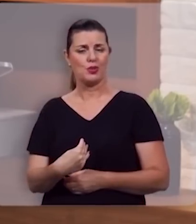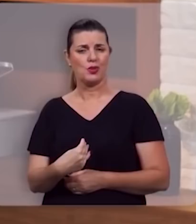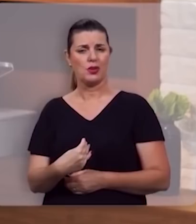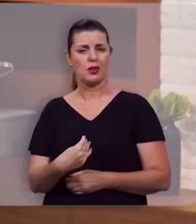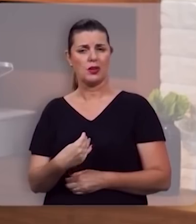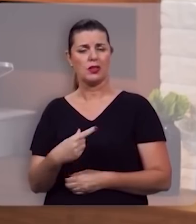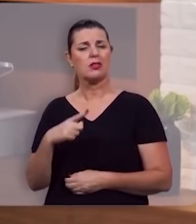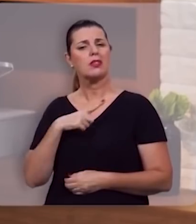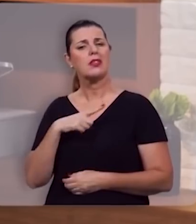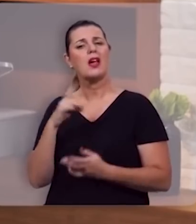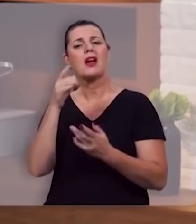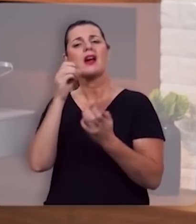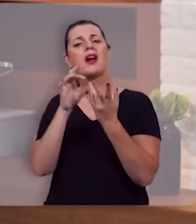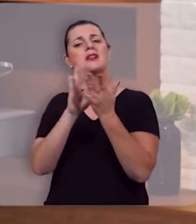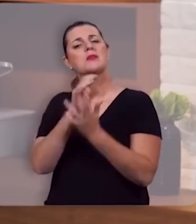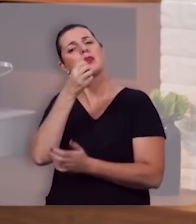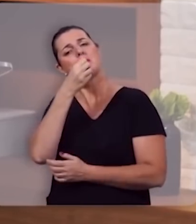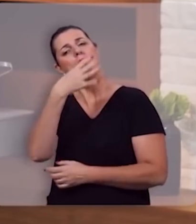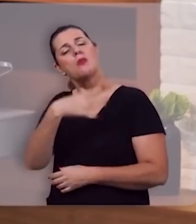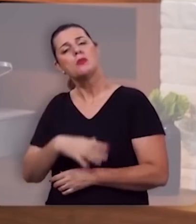do que ter um bom casamento